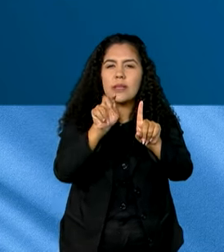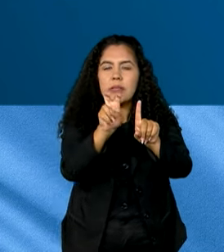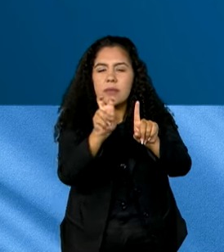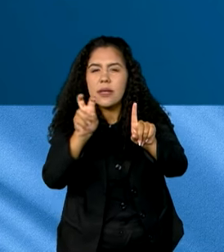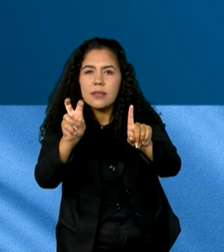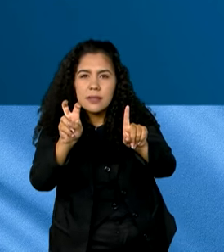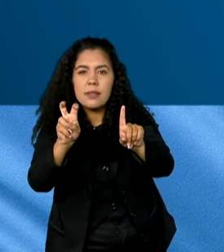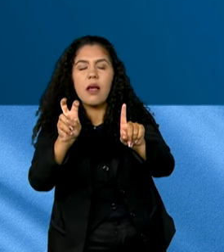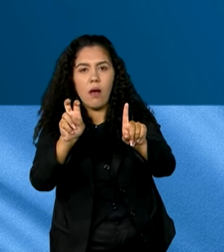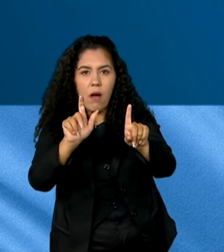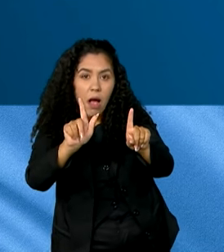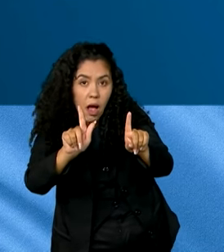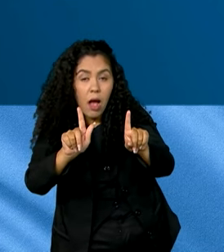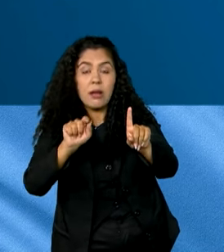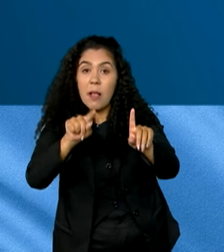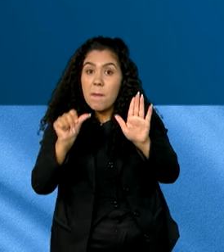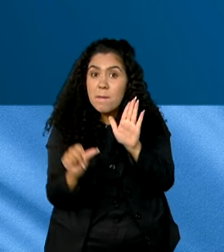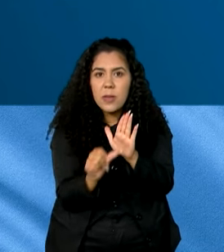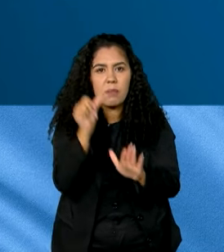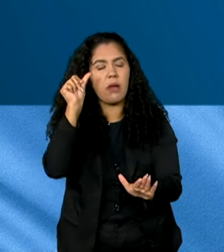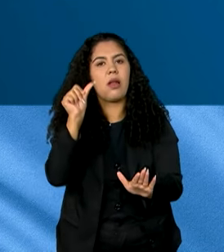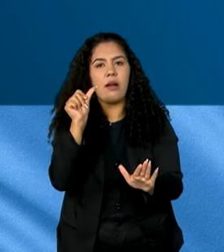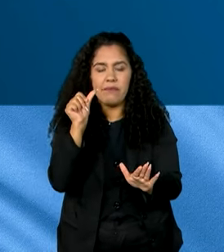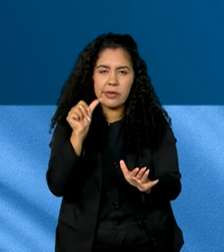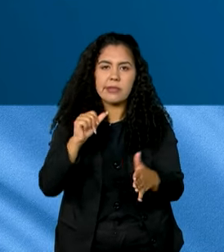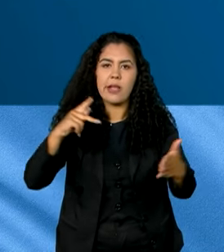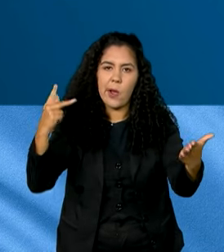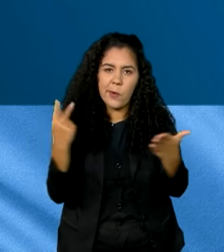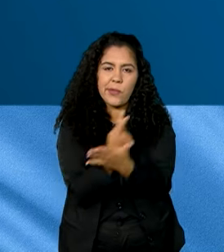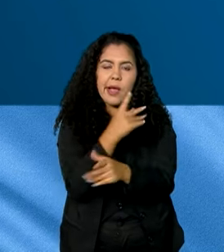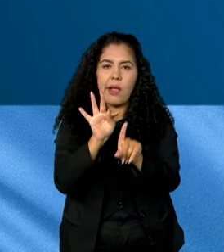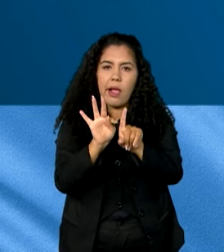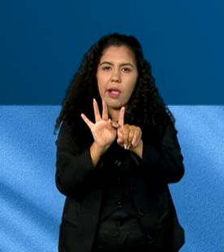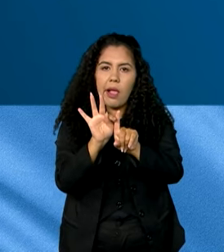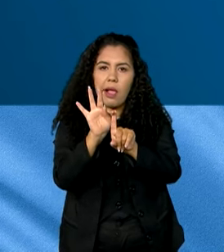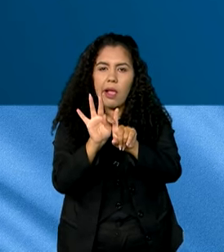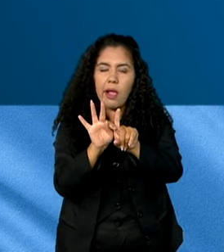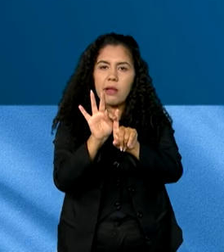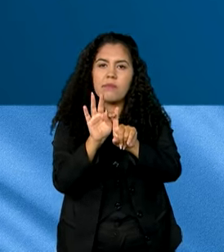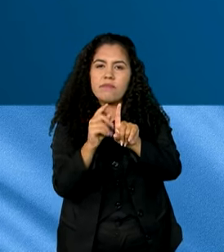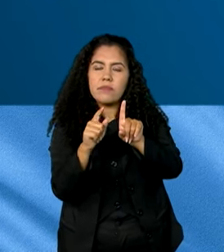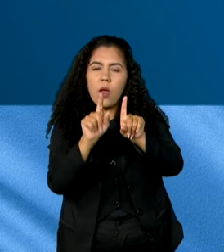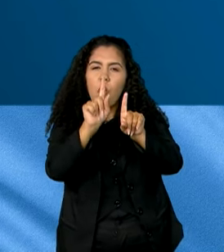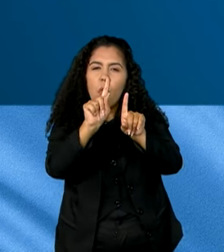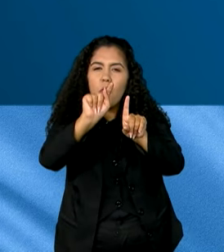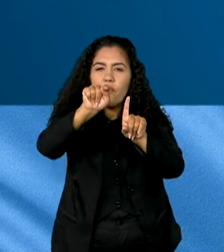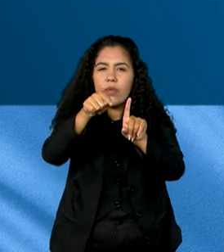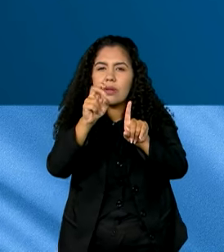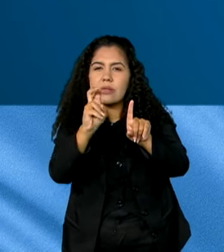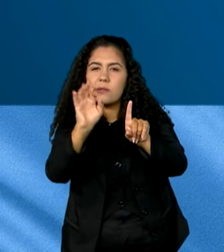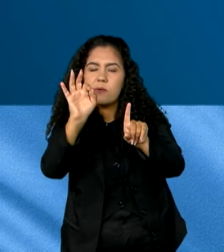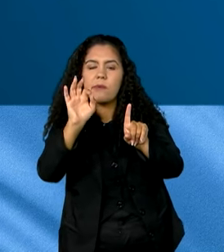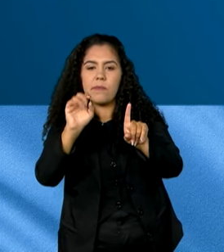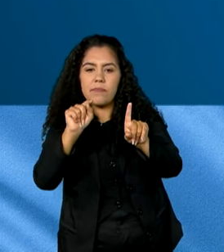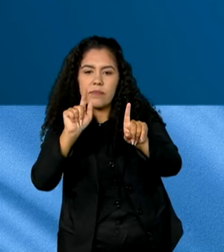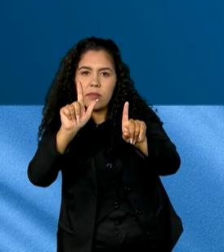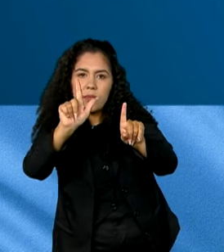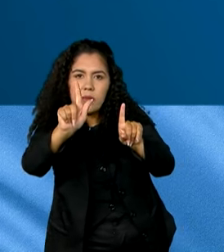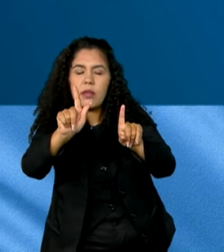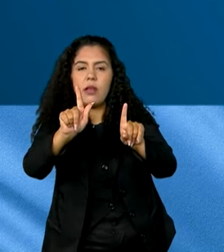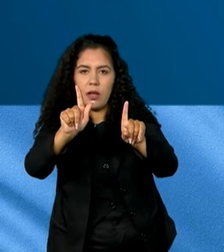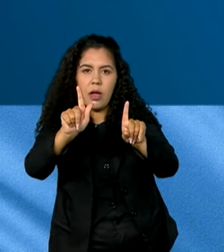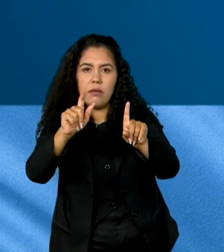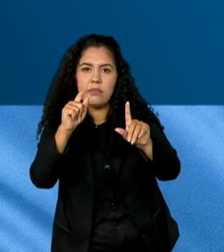Essa será a primeira vez que o aumento da temperatura deve passar de 1,5 graus acima do nível